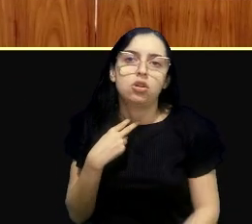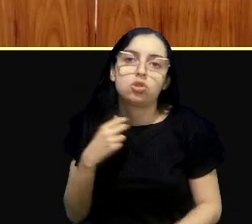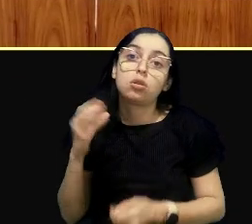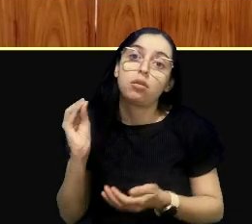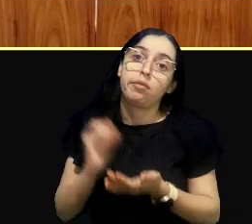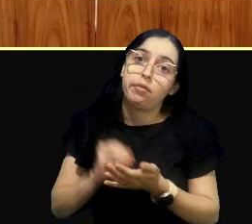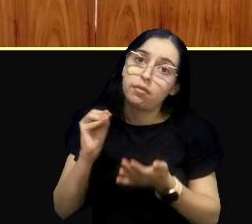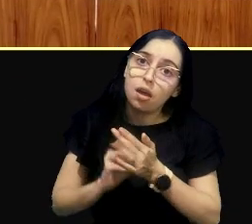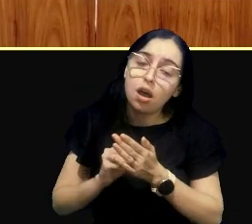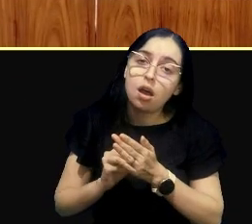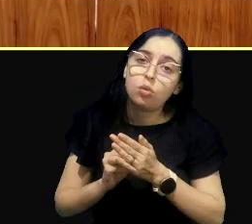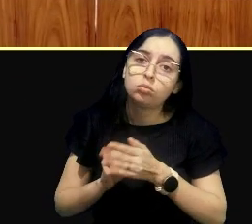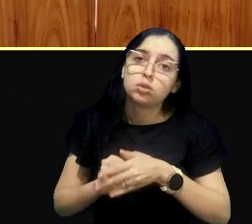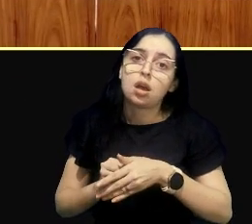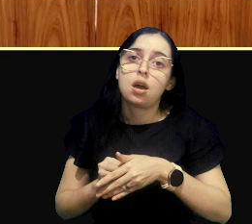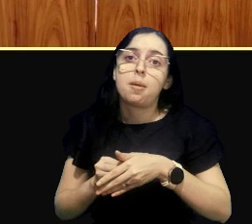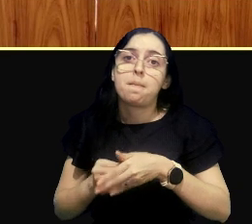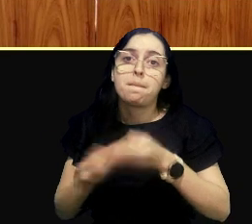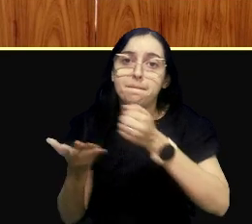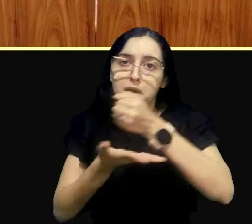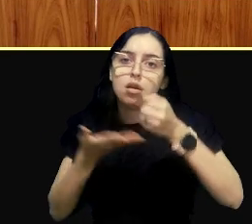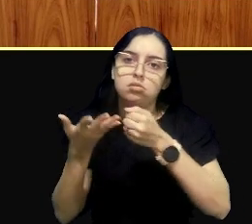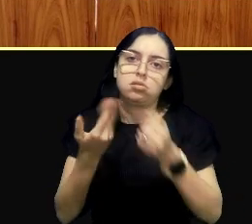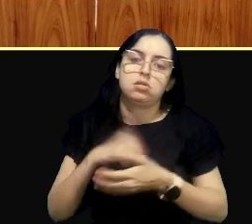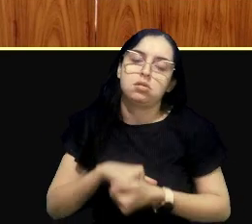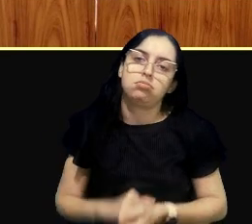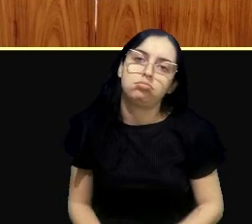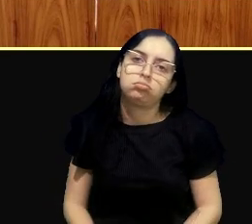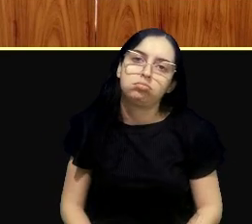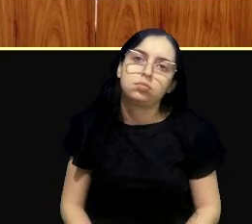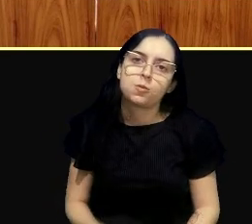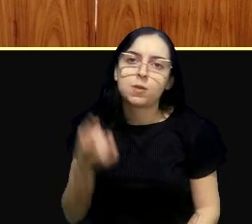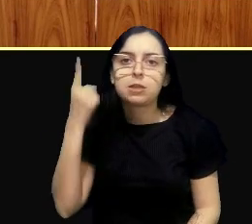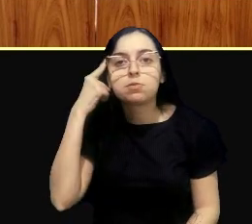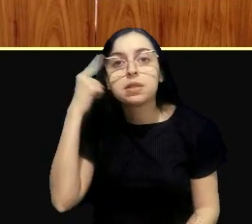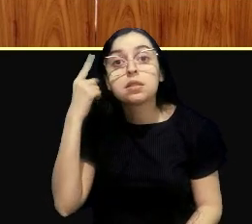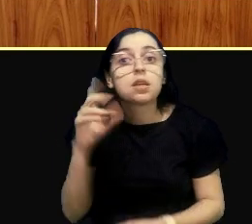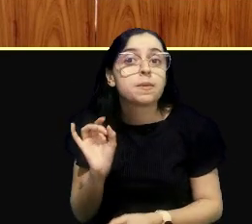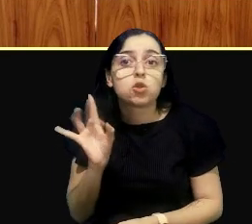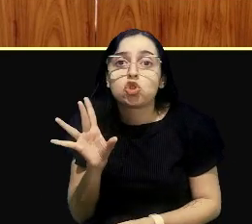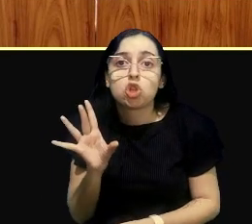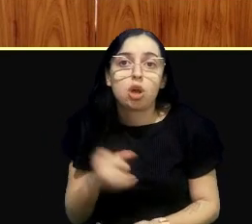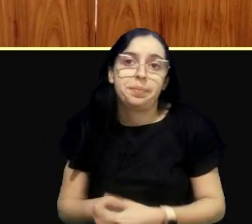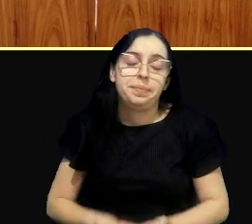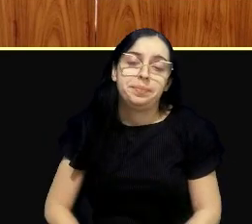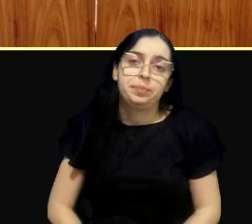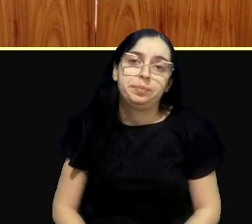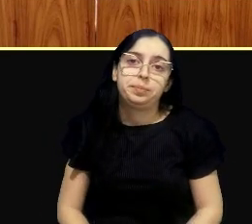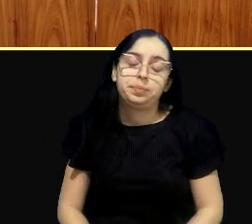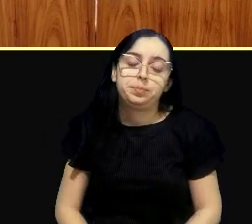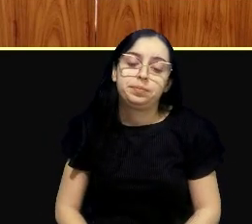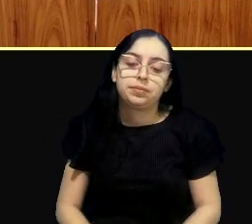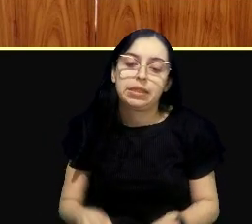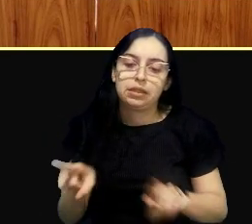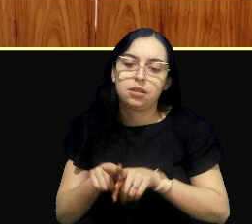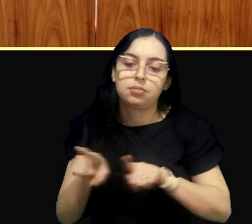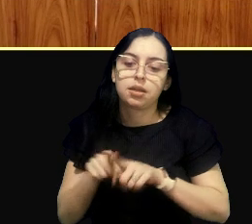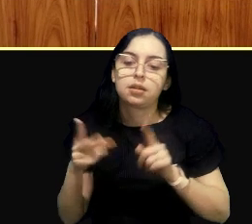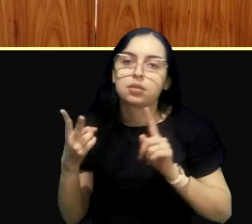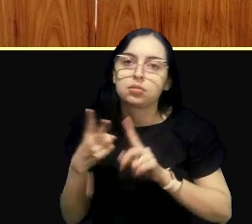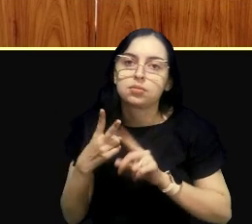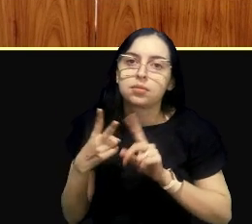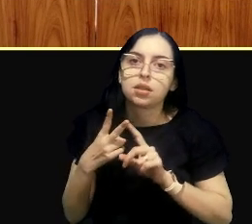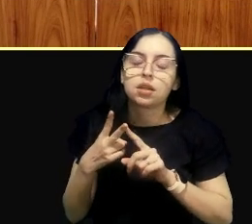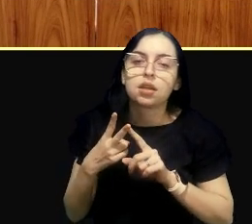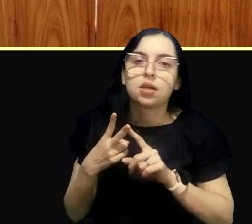perna, né? Então é a única coisa que me veio à cabeça e também um outro ponto que é